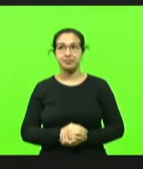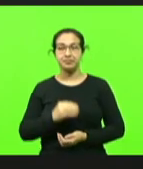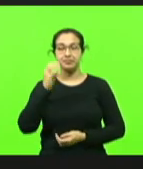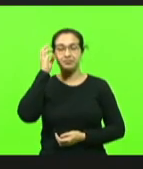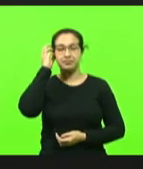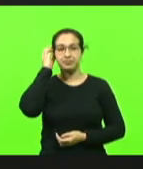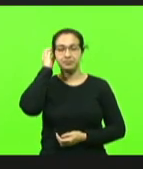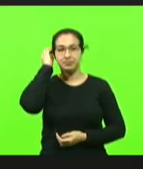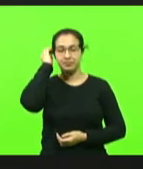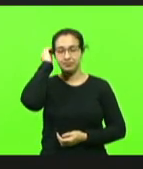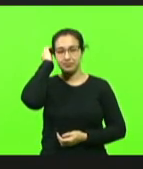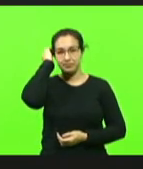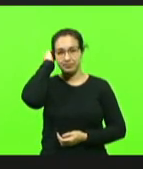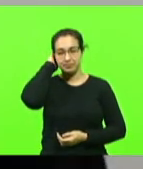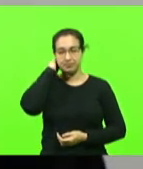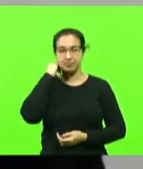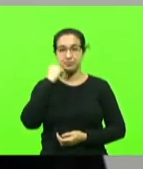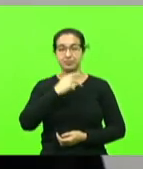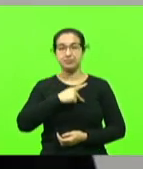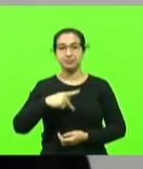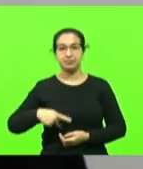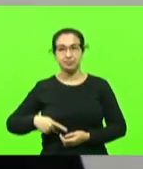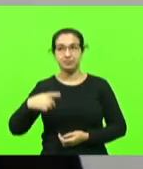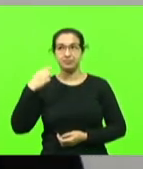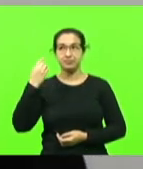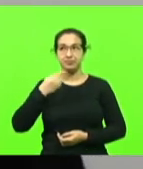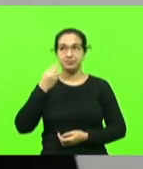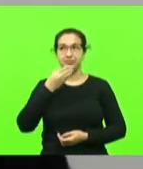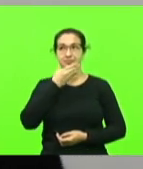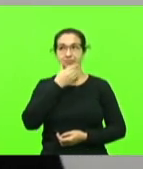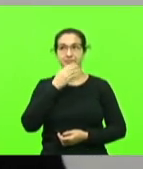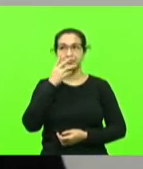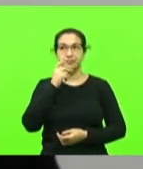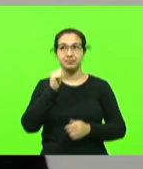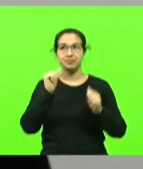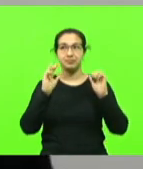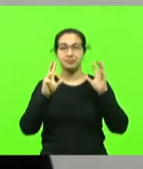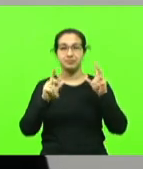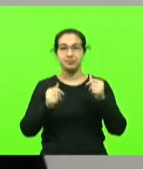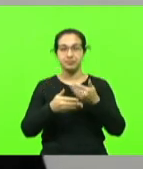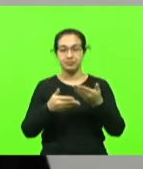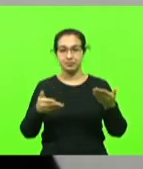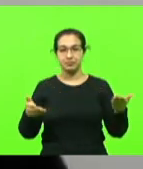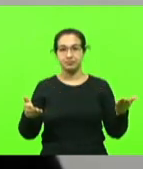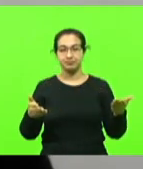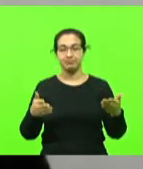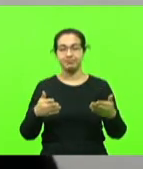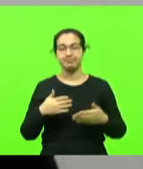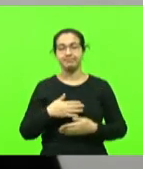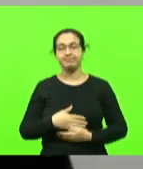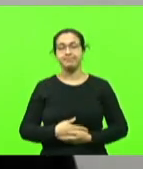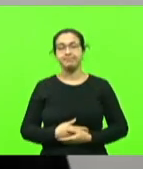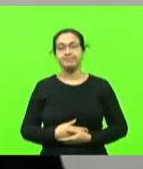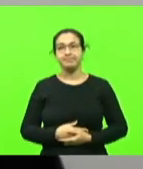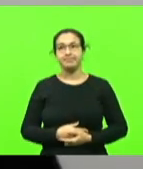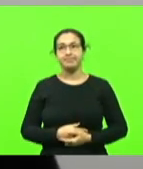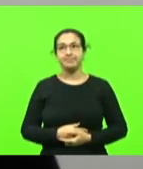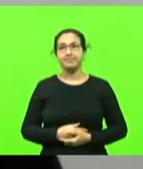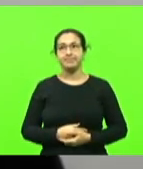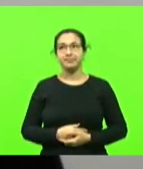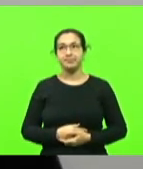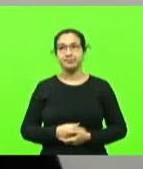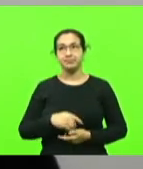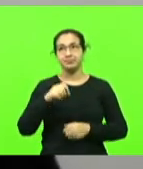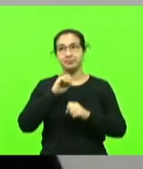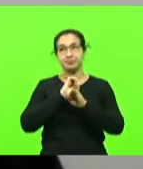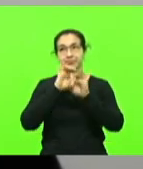Senhor presidente, senhores deputados, senhoras deputadas, estimados catarinenses, e obviamente eu